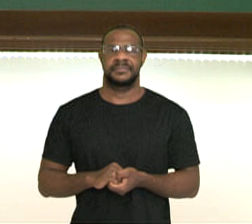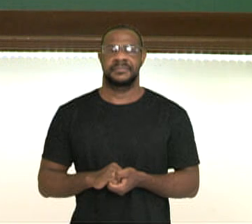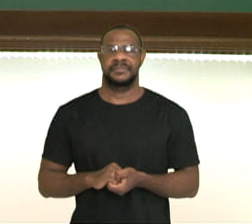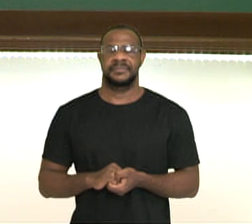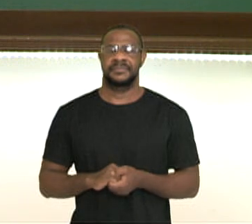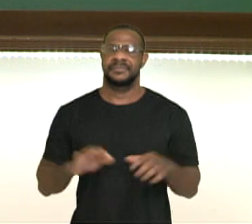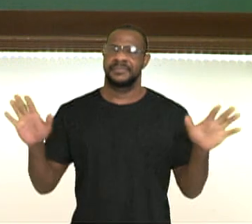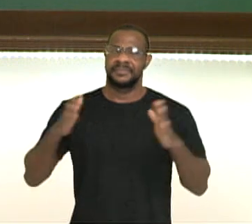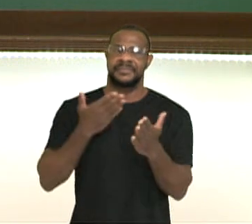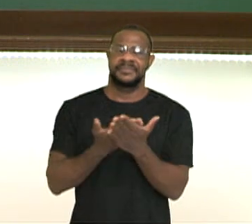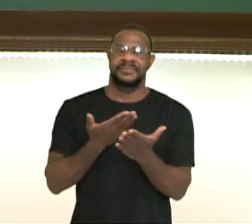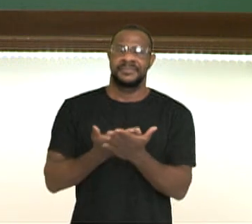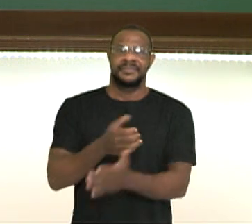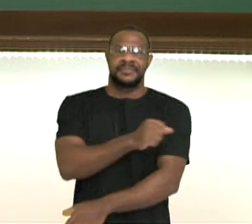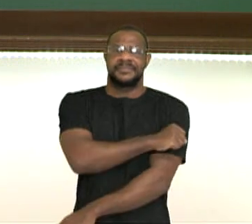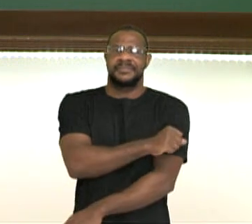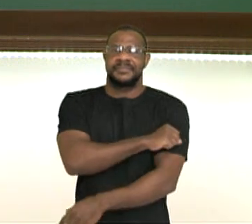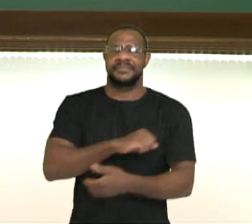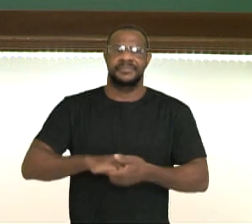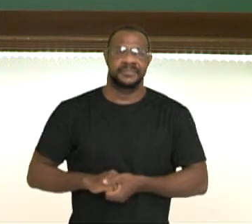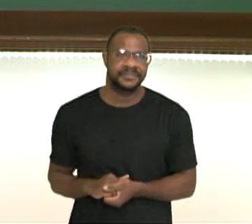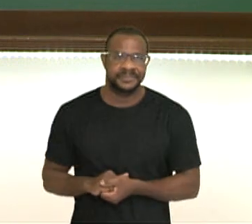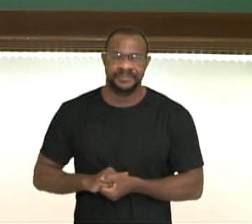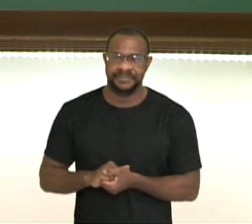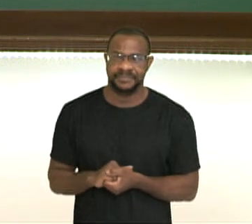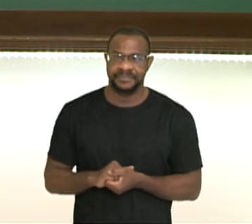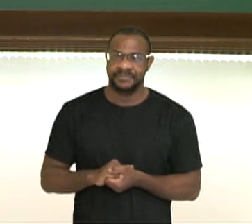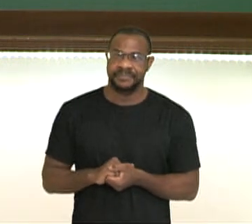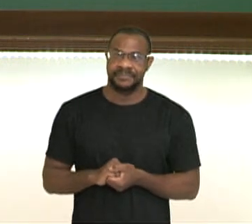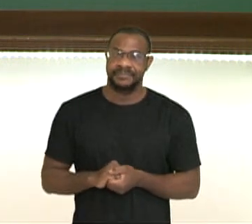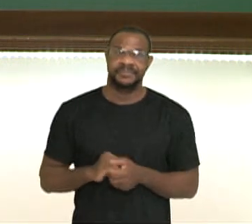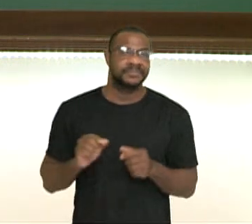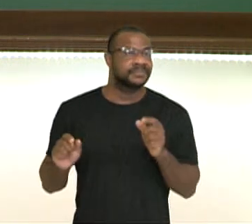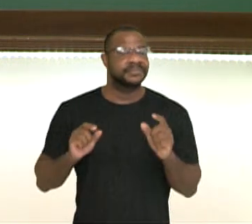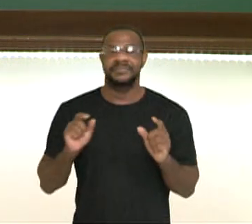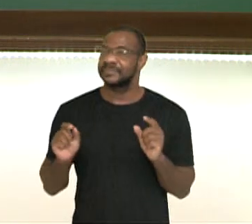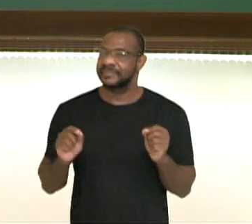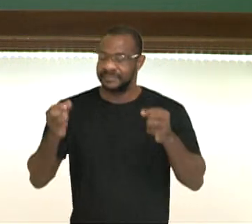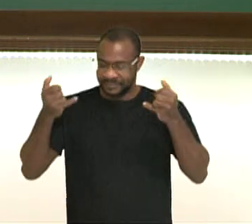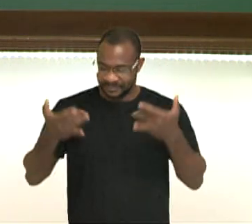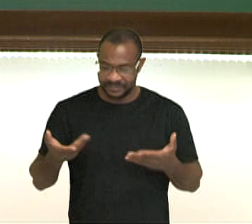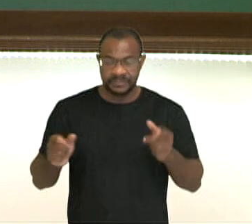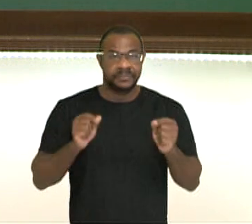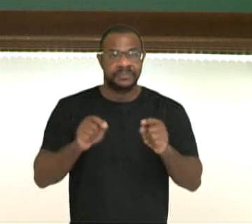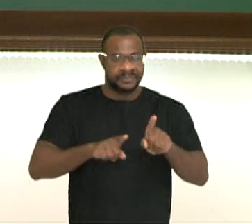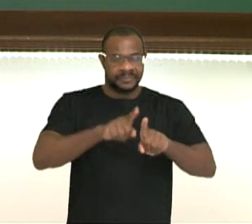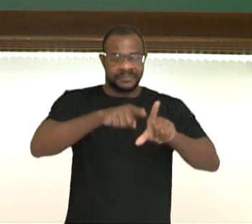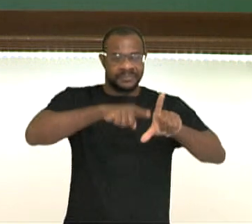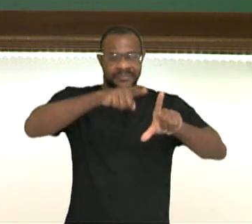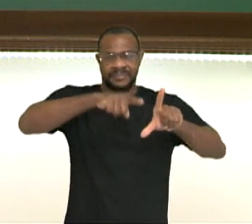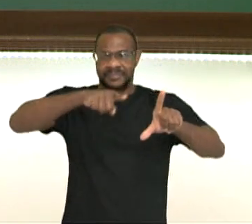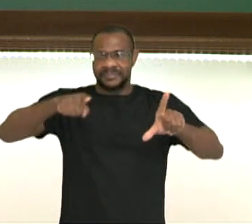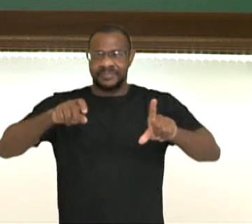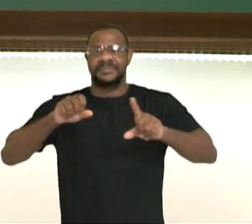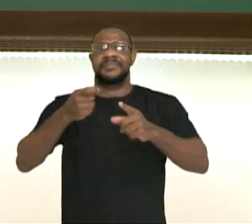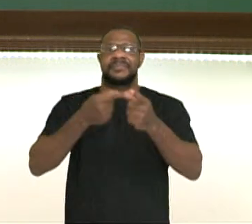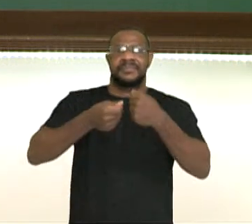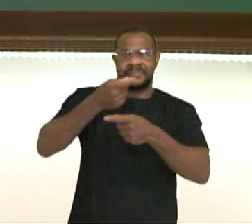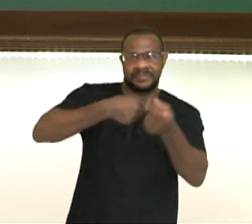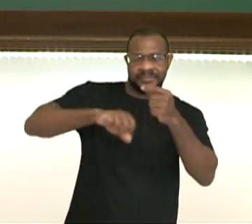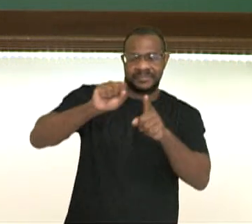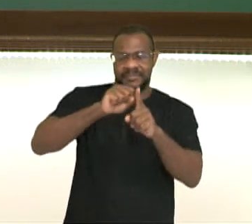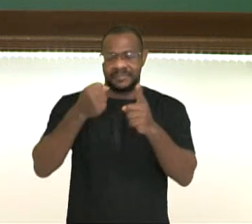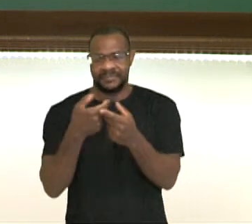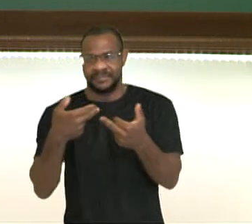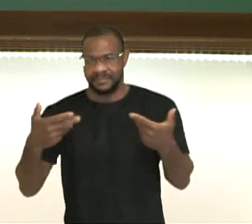Olá estudantes do oitavo ano, nesse vídeo vamos falar sobre os indicadores sociais e falar sobre a questão principalmente